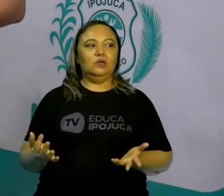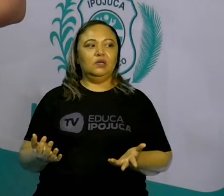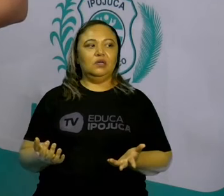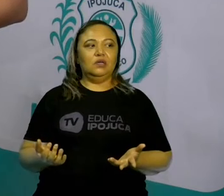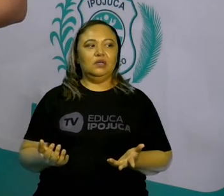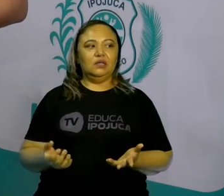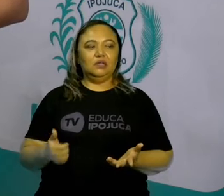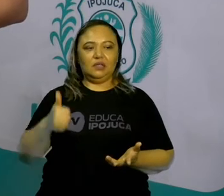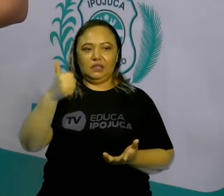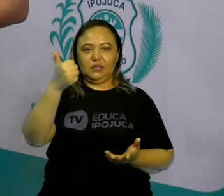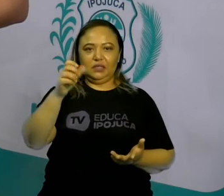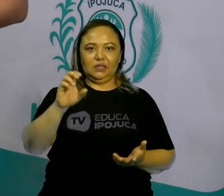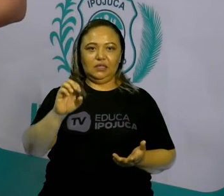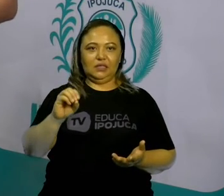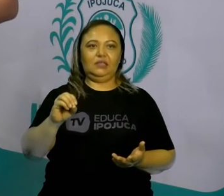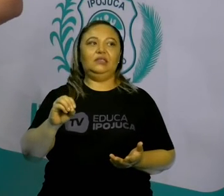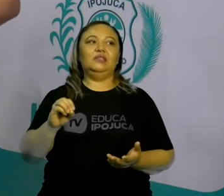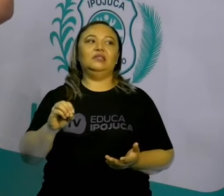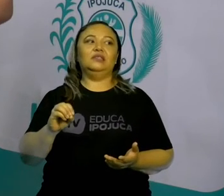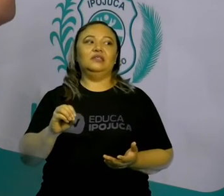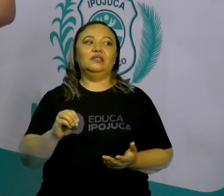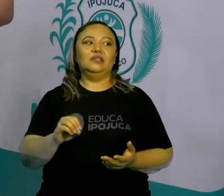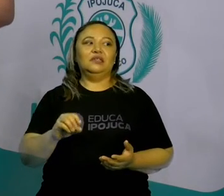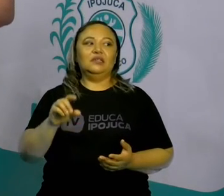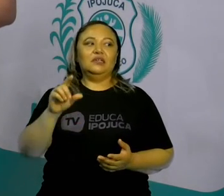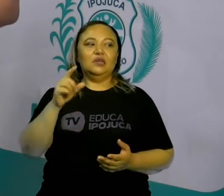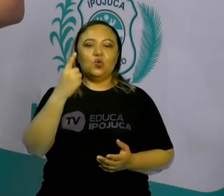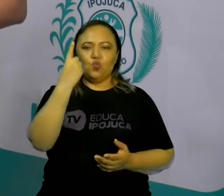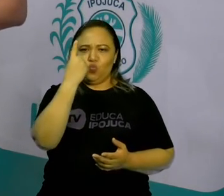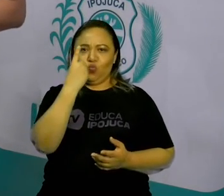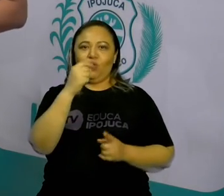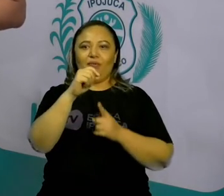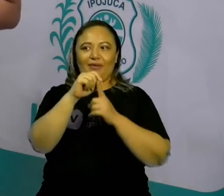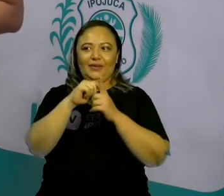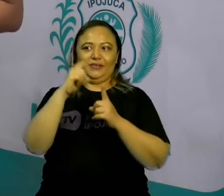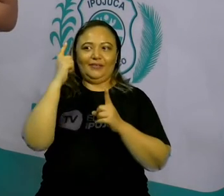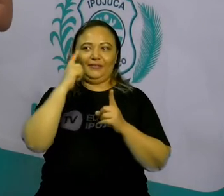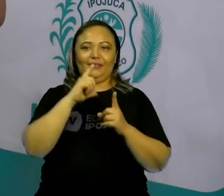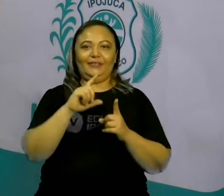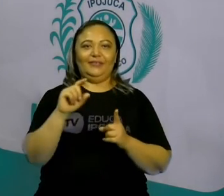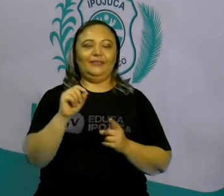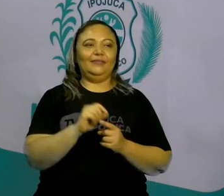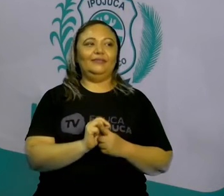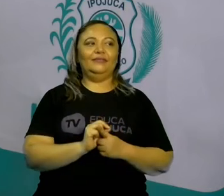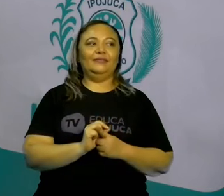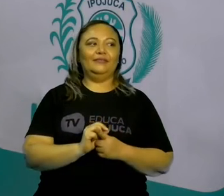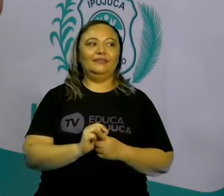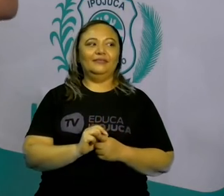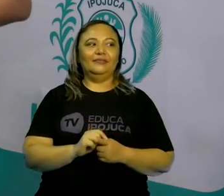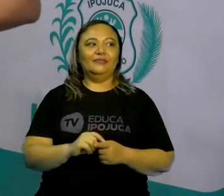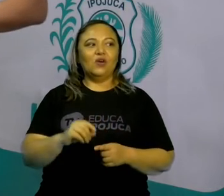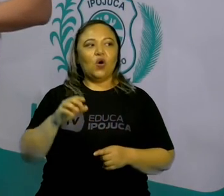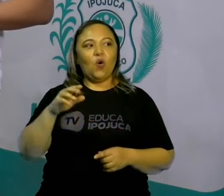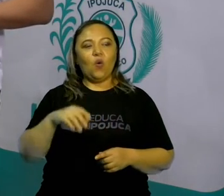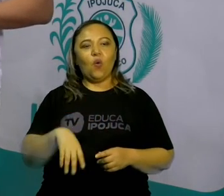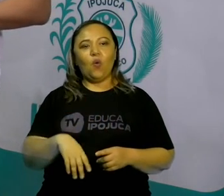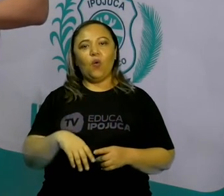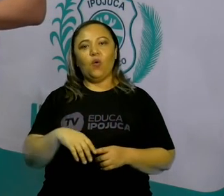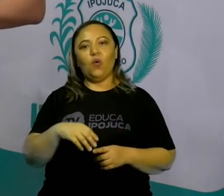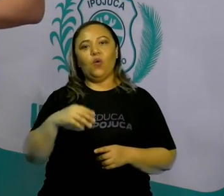Vai para o dez. E aí, no dez, consegui uma banana. Parabéns, Julieta. Romeu,